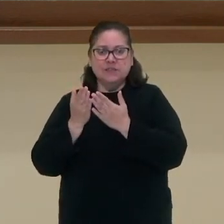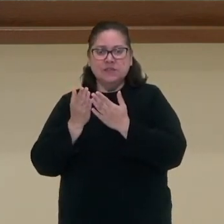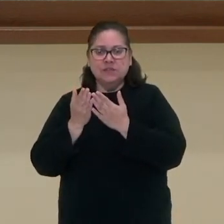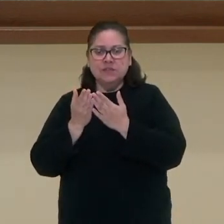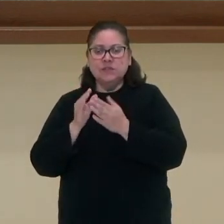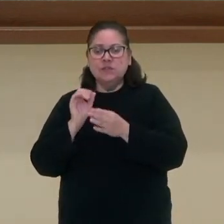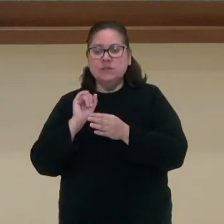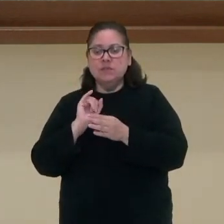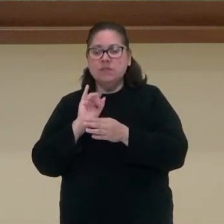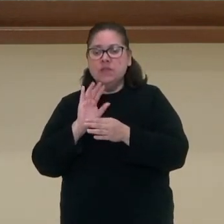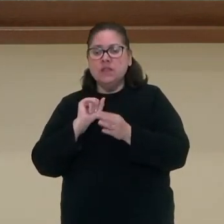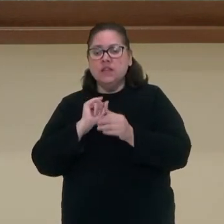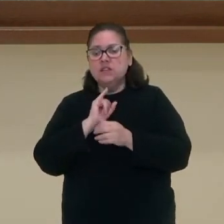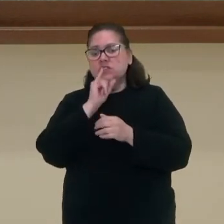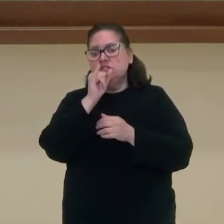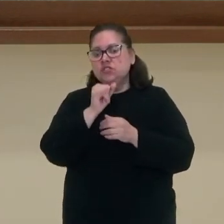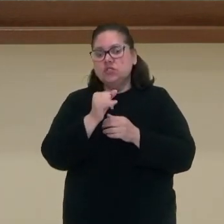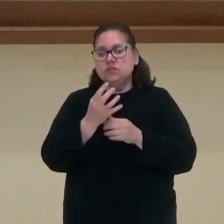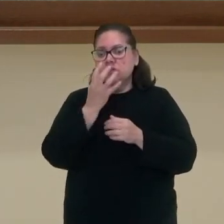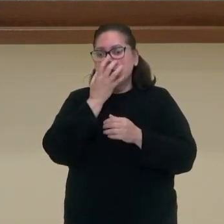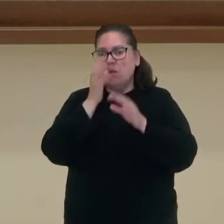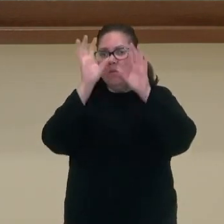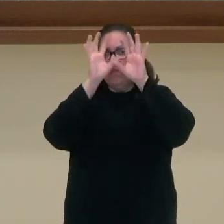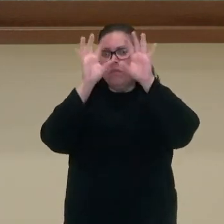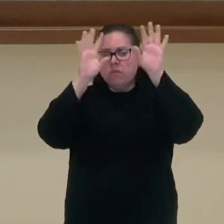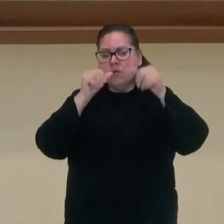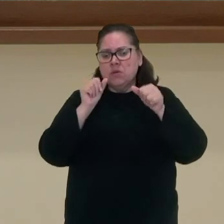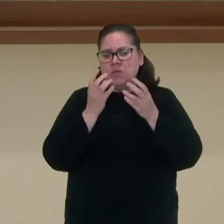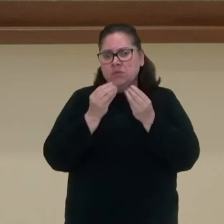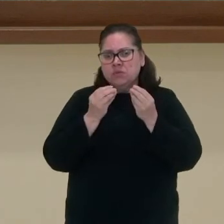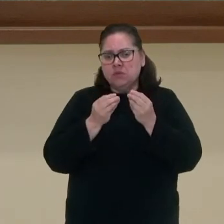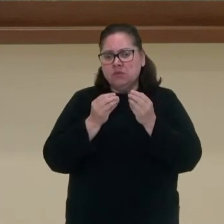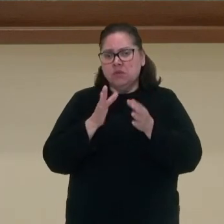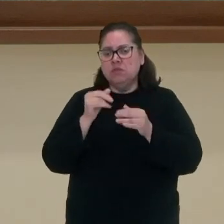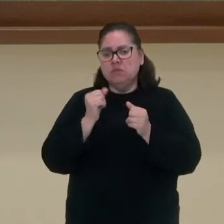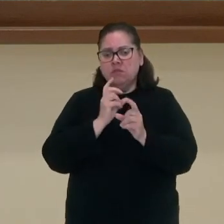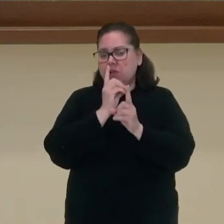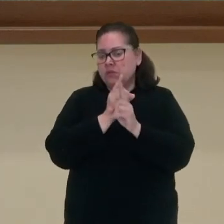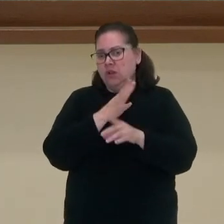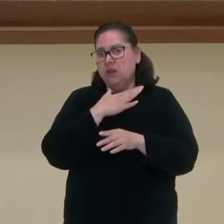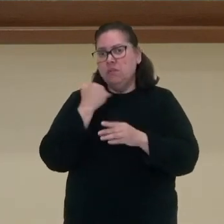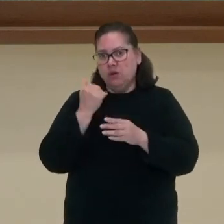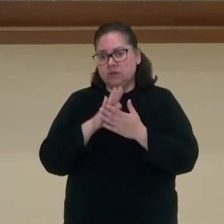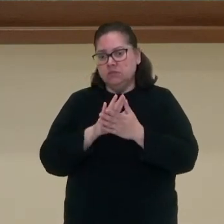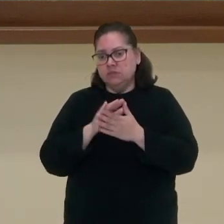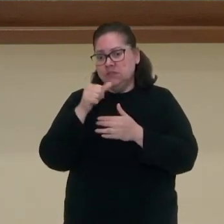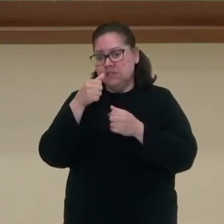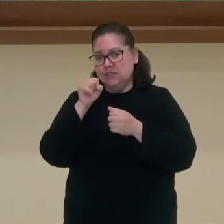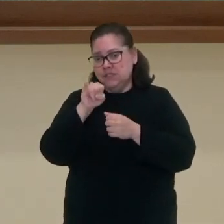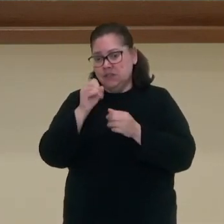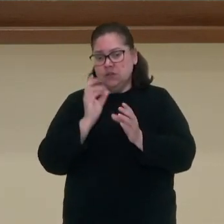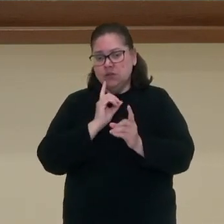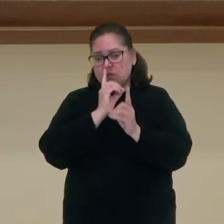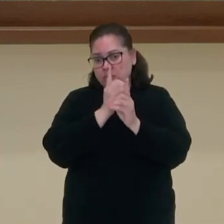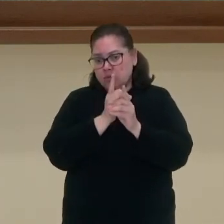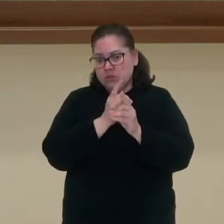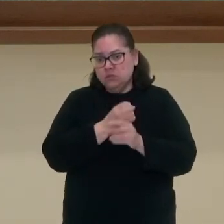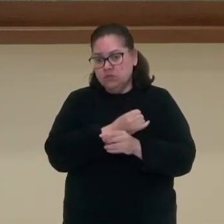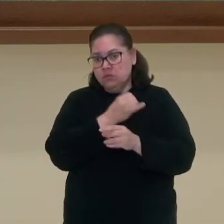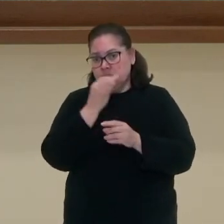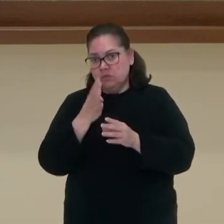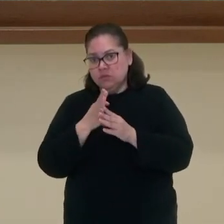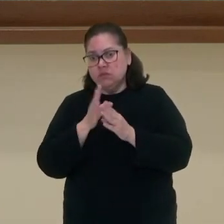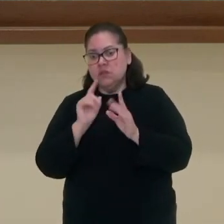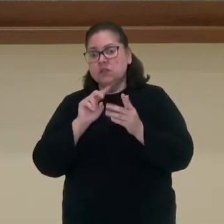bioindicadores, ou seja, se o lugar está muito poluído, não vão encontrar esponjas, né? Então, se eu encontro determinadas espécies,